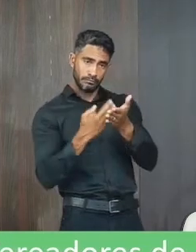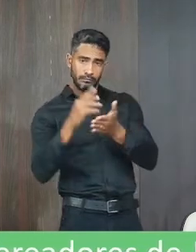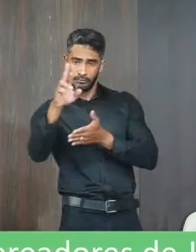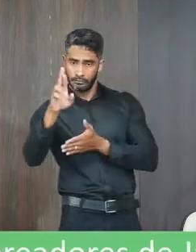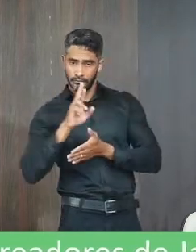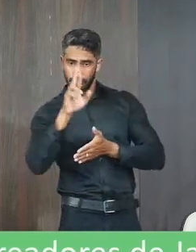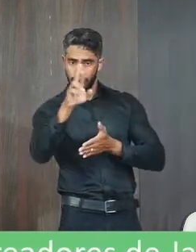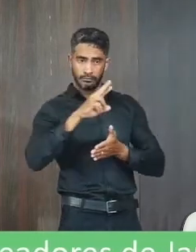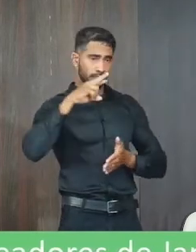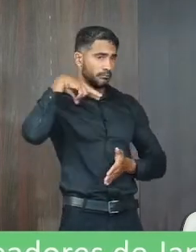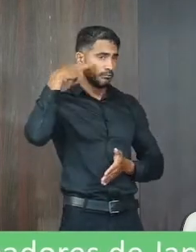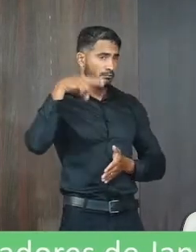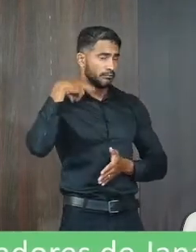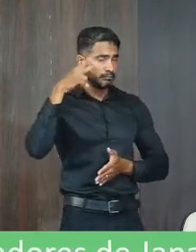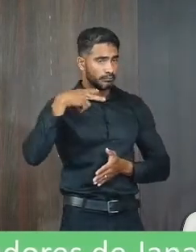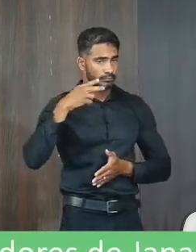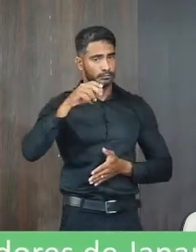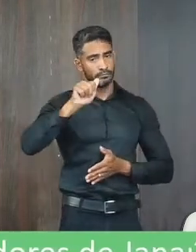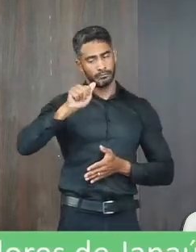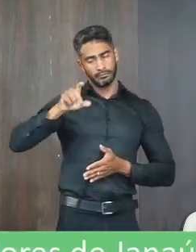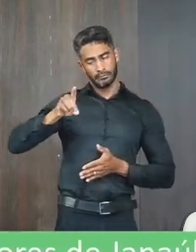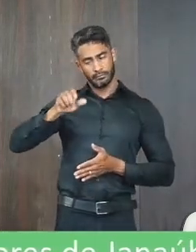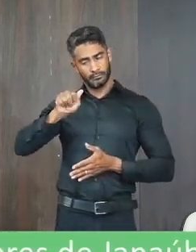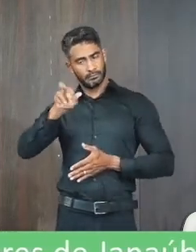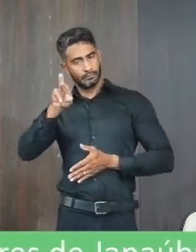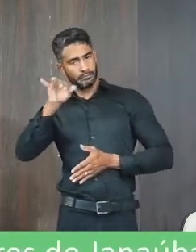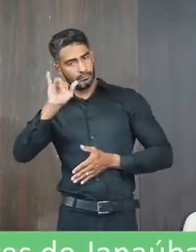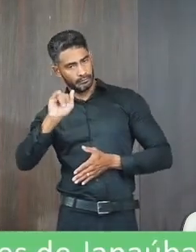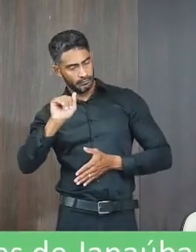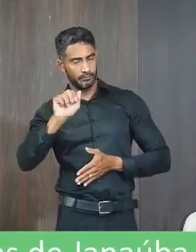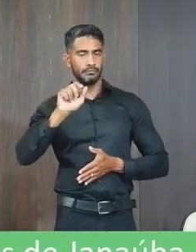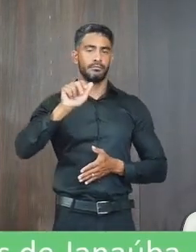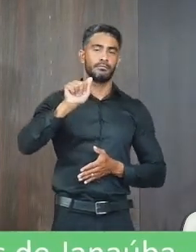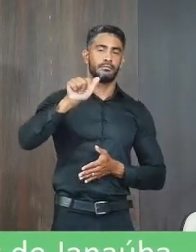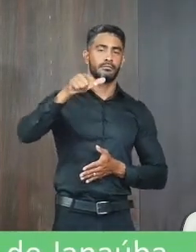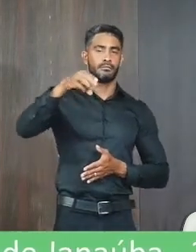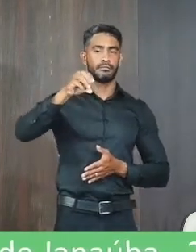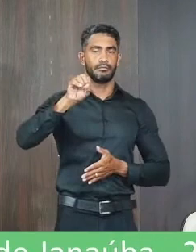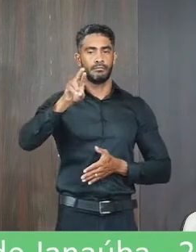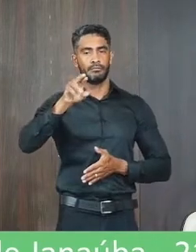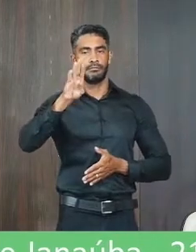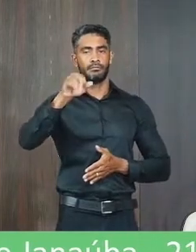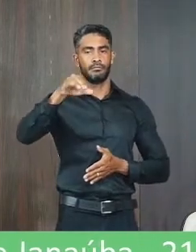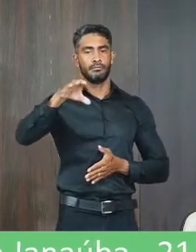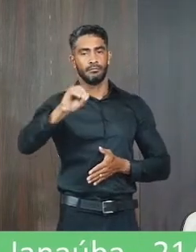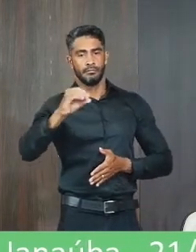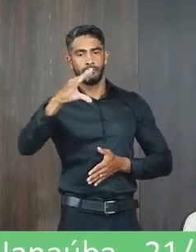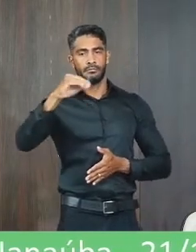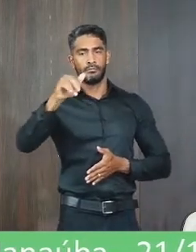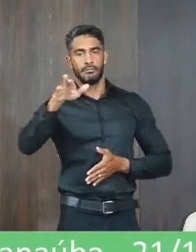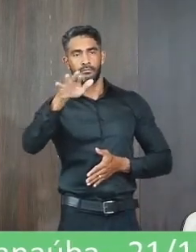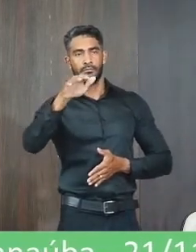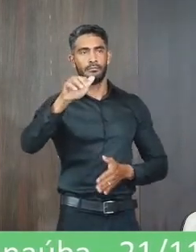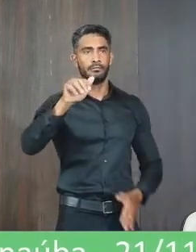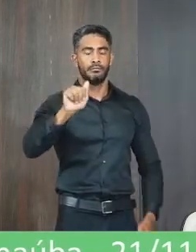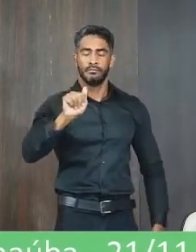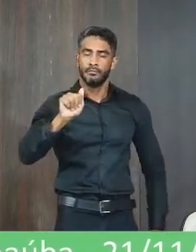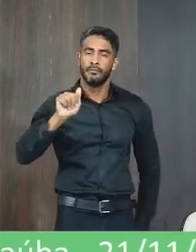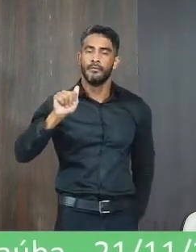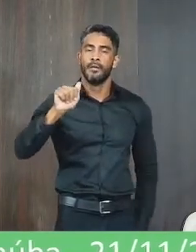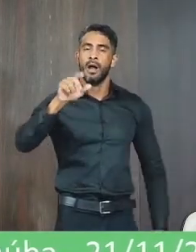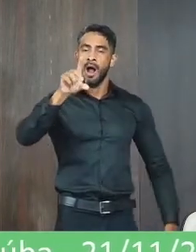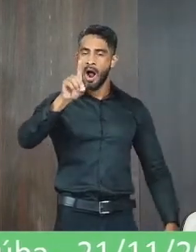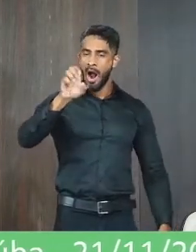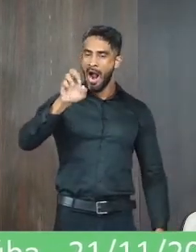respondendo aos vereadores Adauri Soares Cordeiro, Almir de Santos, Bruno Henrique Oliveira Mendes, Carmelina Romana da Silva Teixeira,